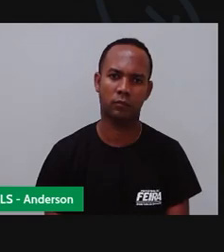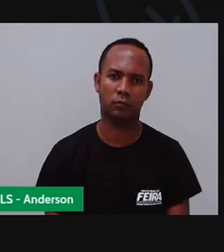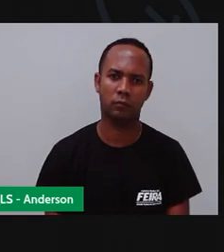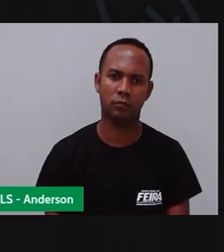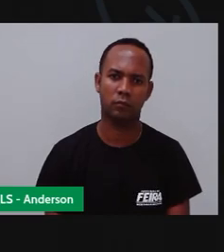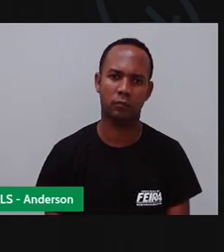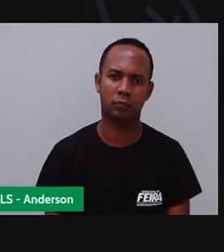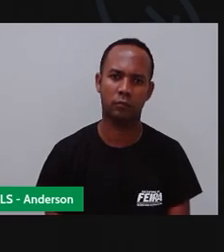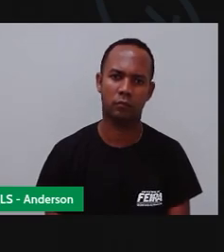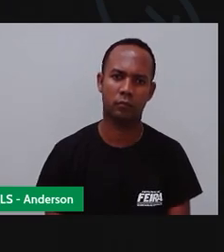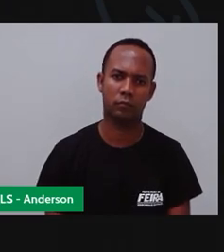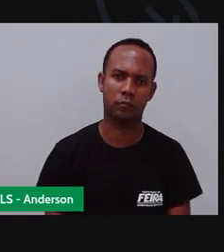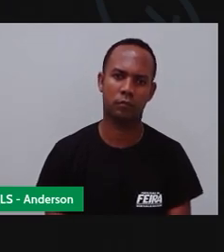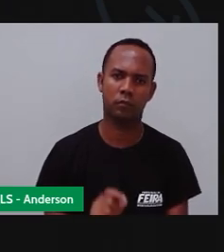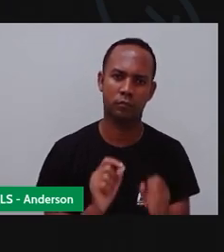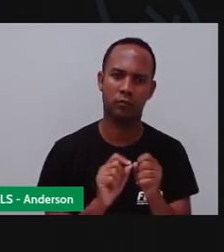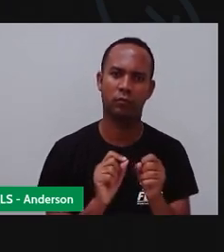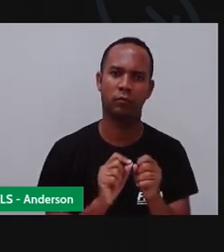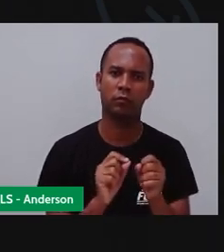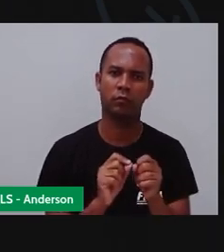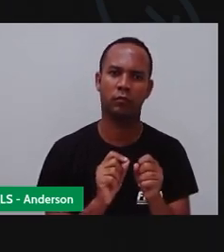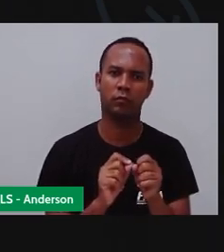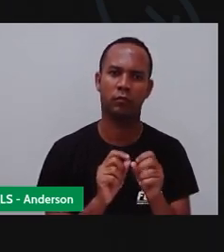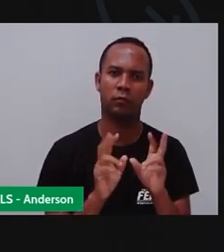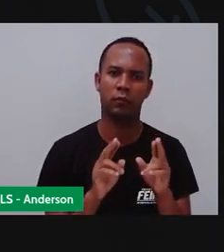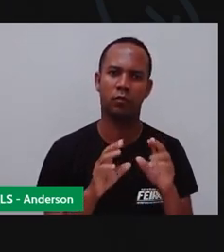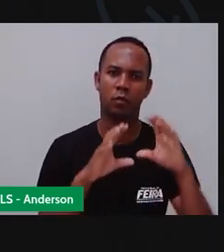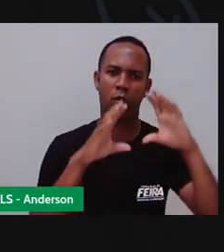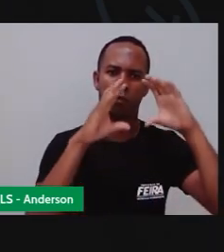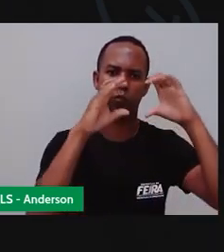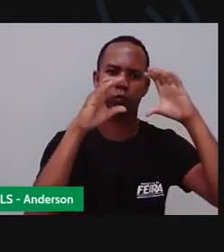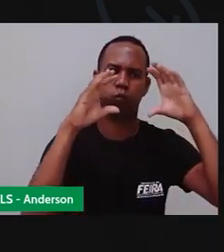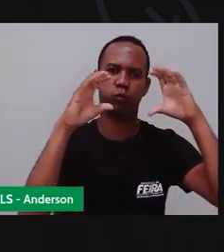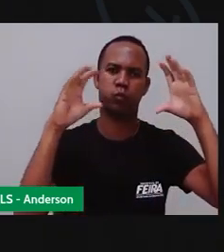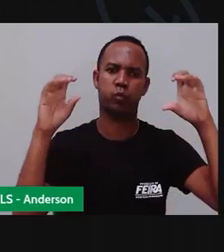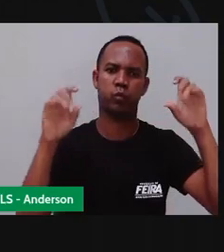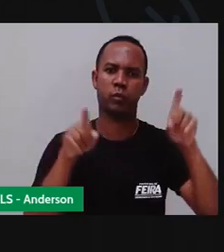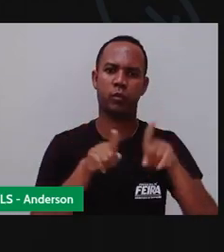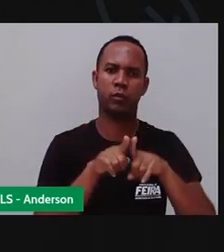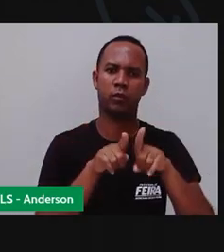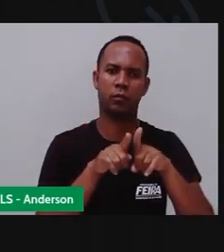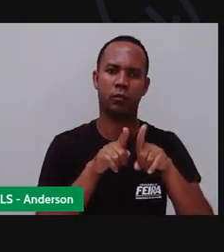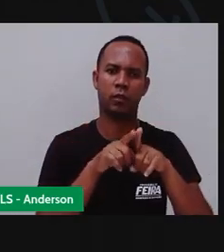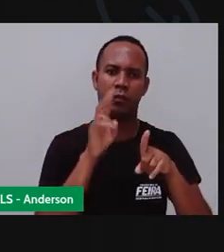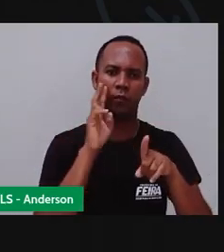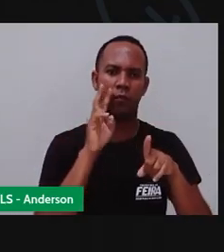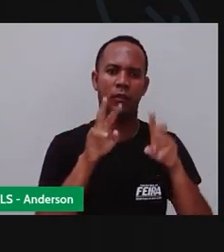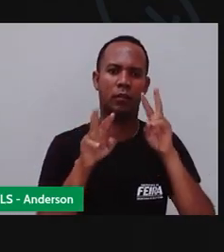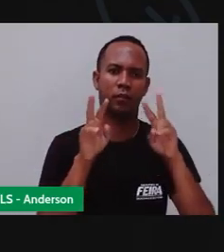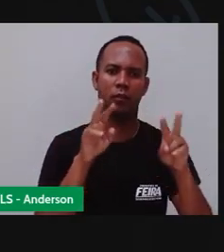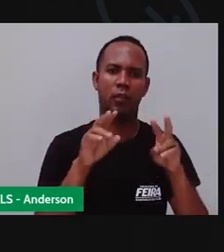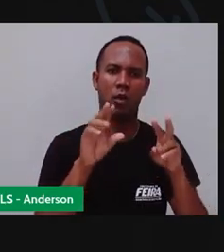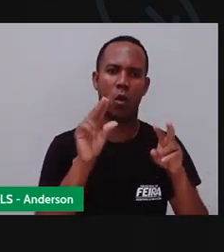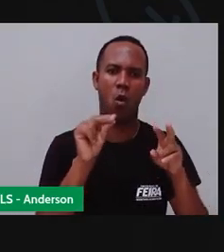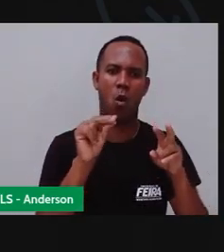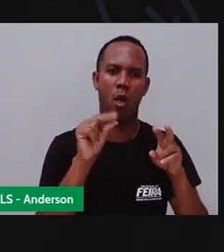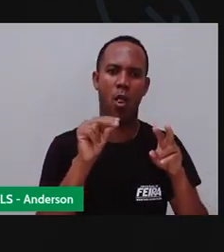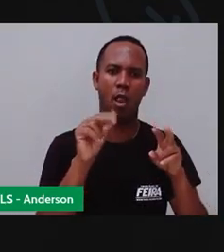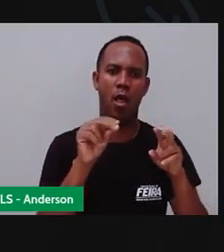A prova é tipo uma nuvenzinha Vamos botar aqui no cantinho Pra gente jogar no lixo Aí a gente pode vir aqui, ó E colar